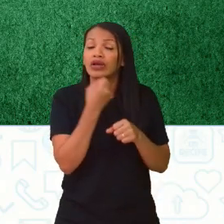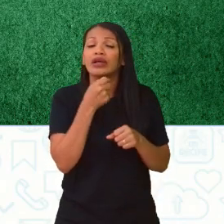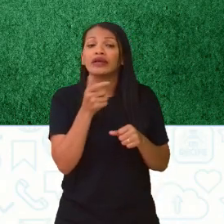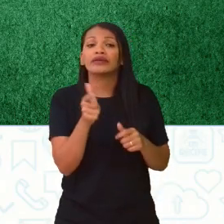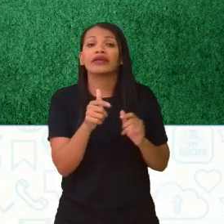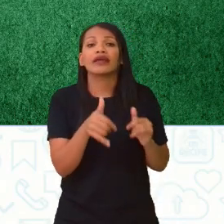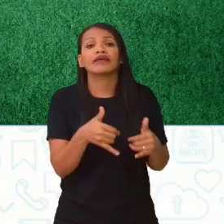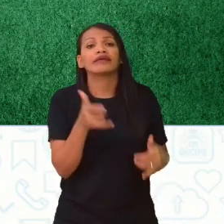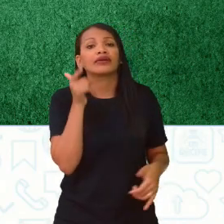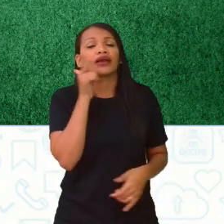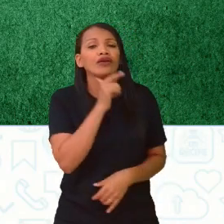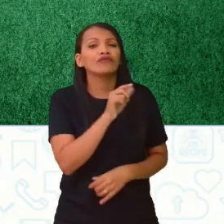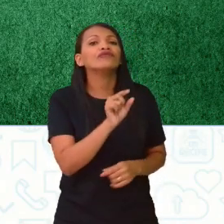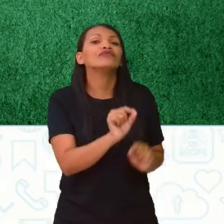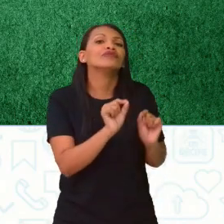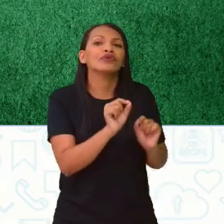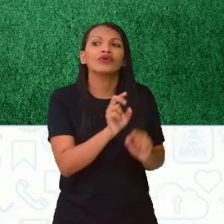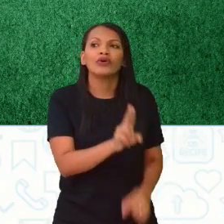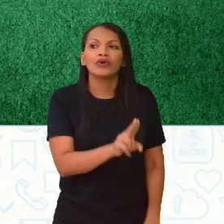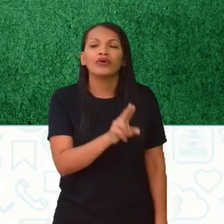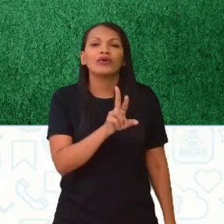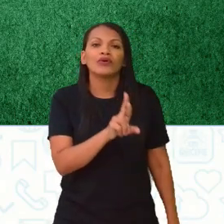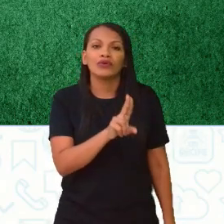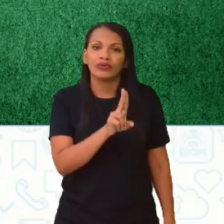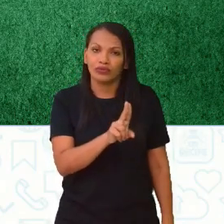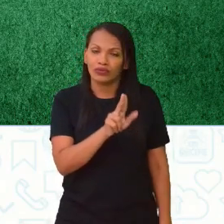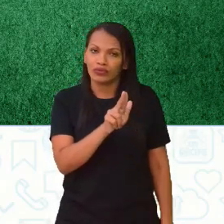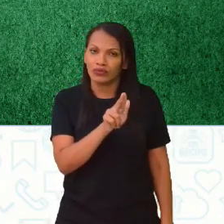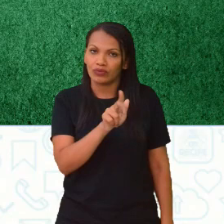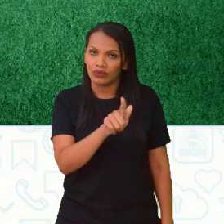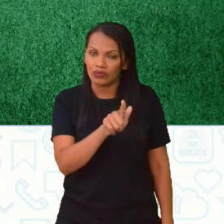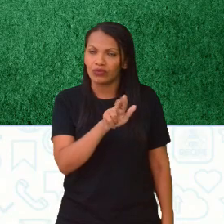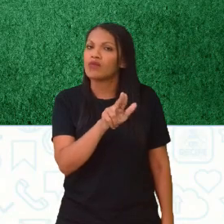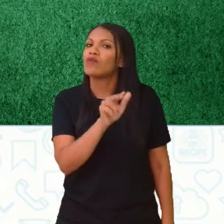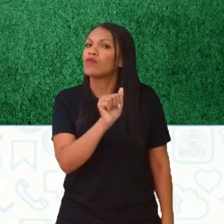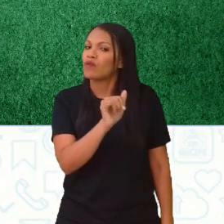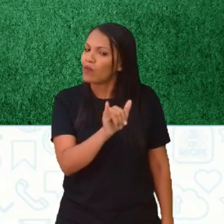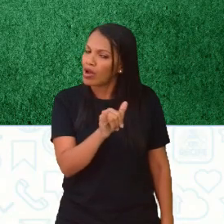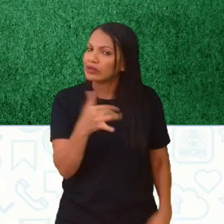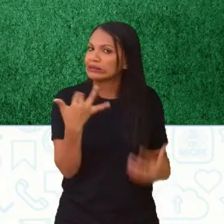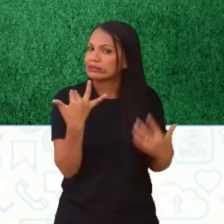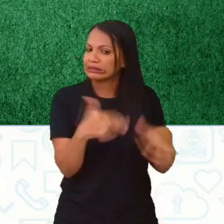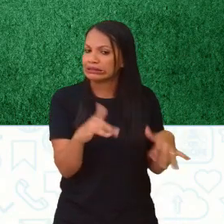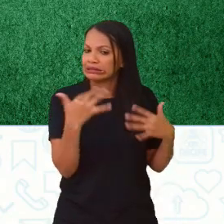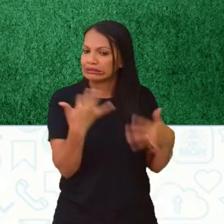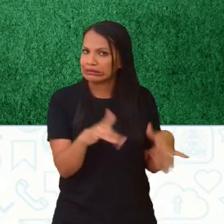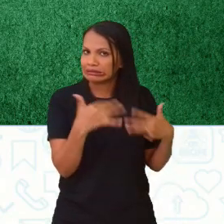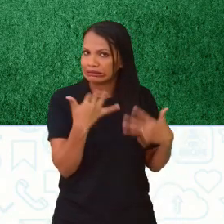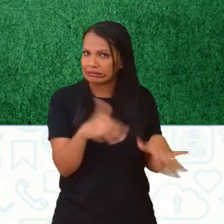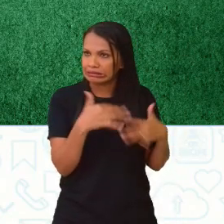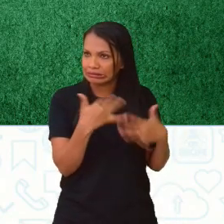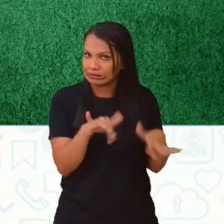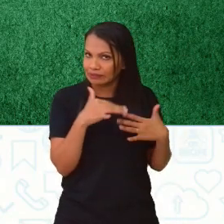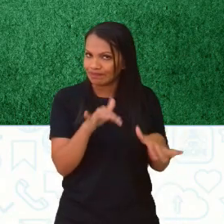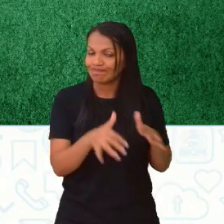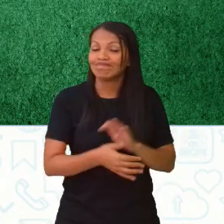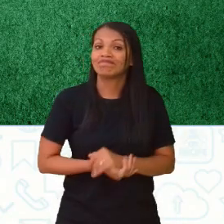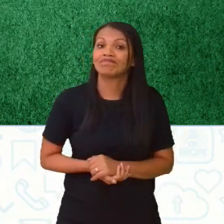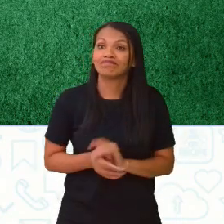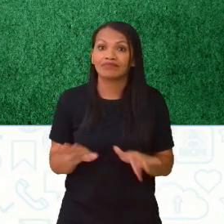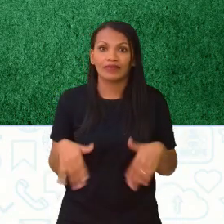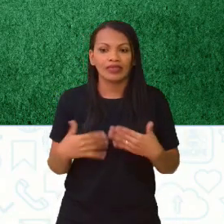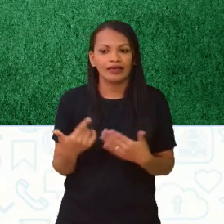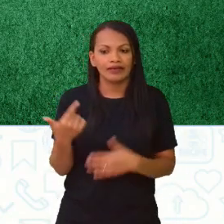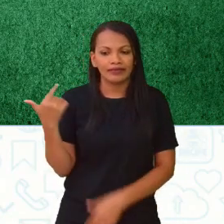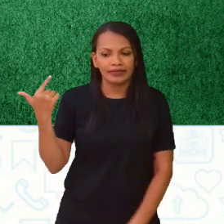torneio foi o Uruguai. O Uruguai de novo, aí voltando. Ganhou a primeira, ganhou a do Brasil. Está vendo? O Uruguai é danado. E